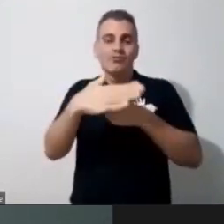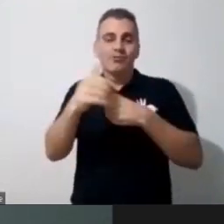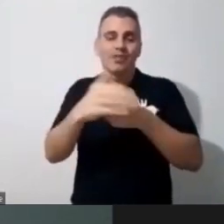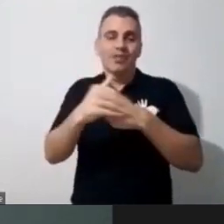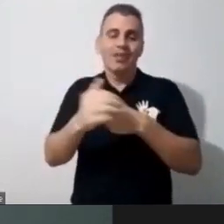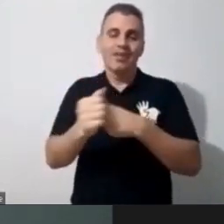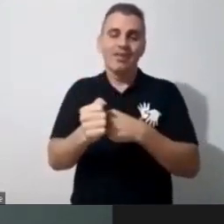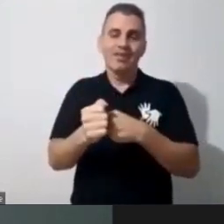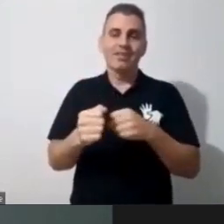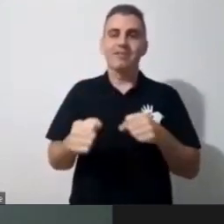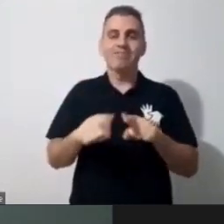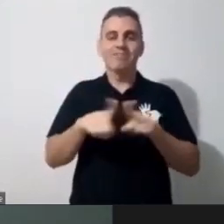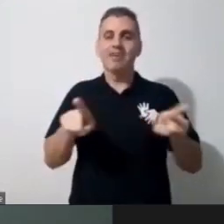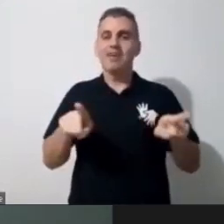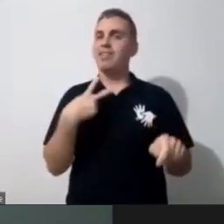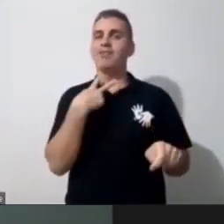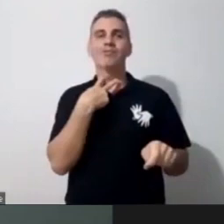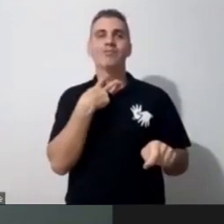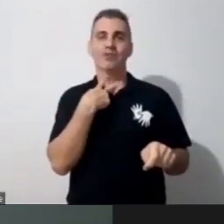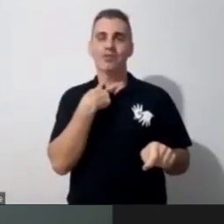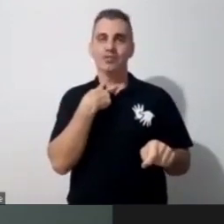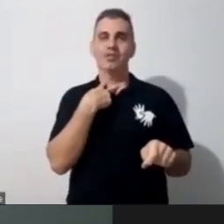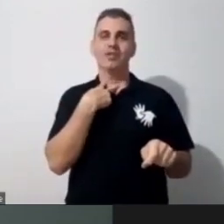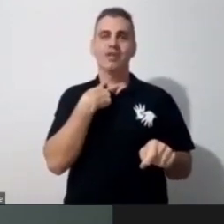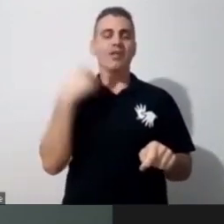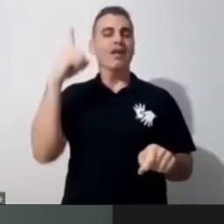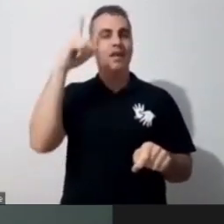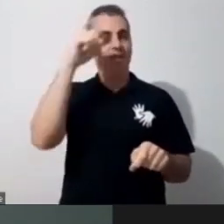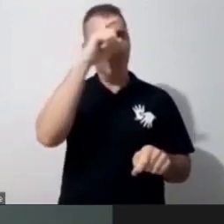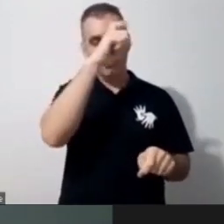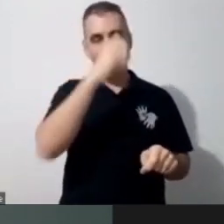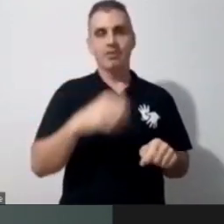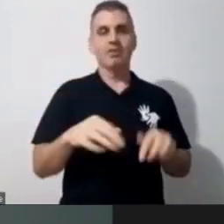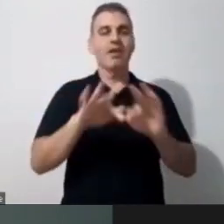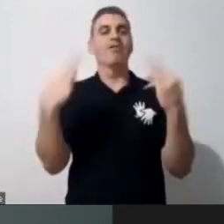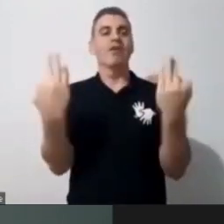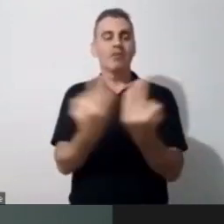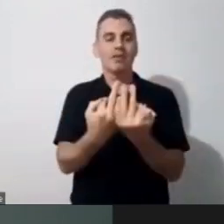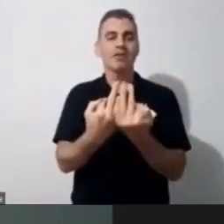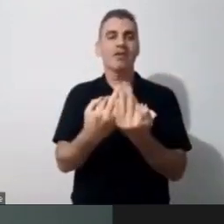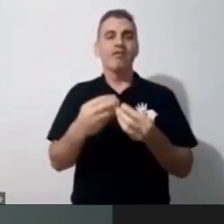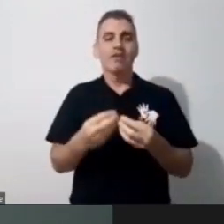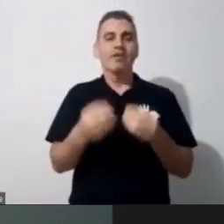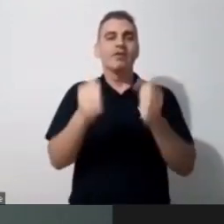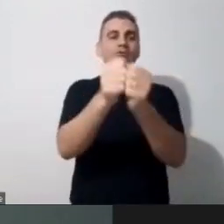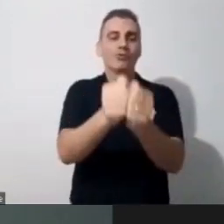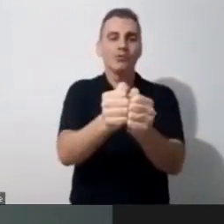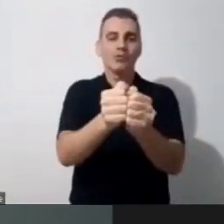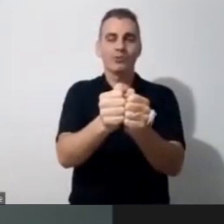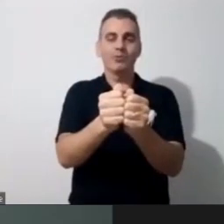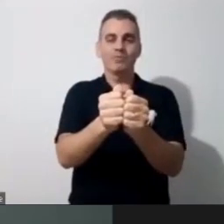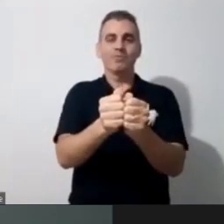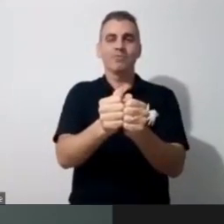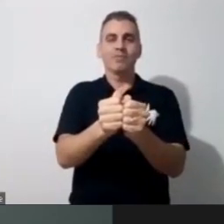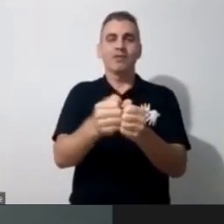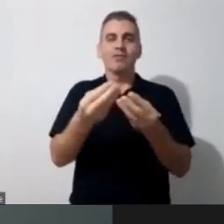na rotina, né, que a gente teve aqueles encontros, assim, a família vai lá, vai buscar um kit na escola e tu ter que negar um abraço, né, então tu